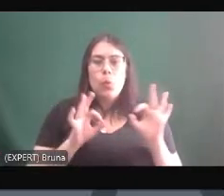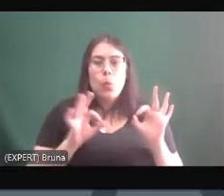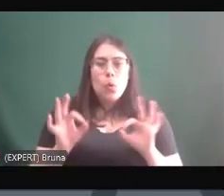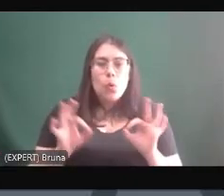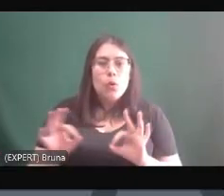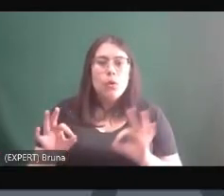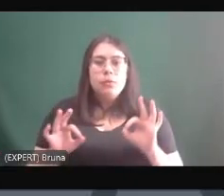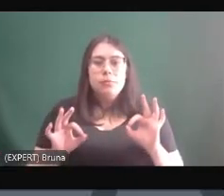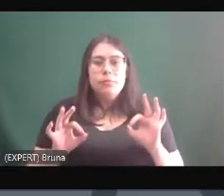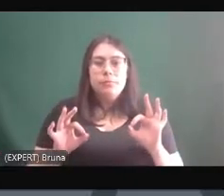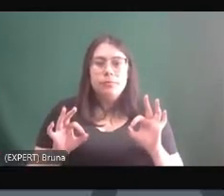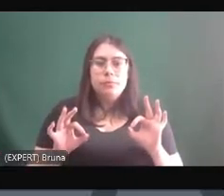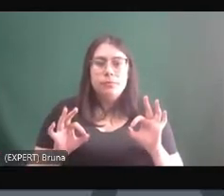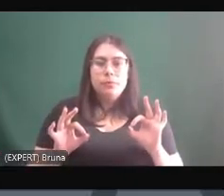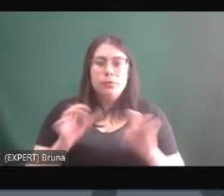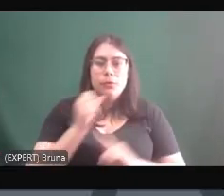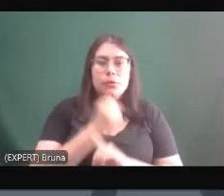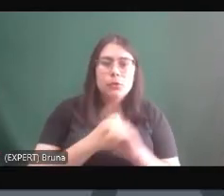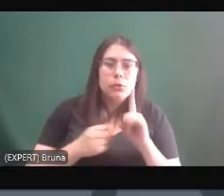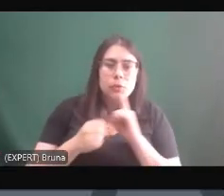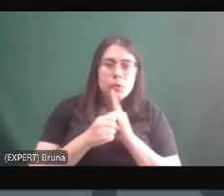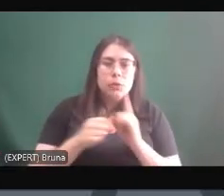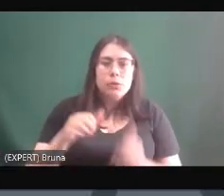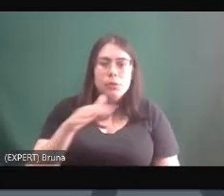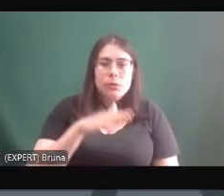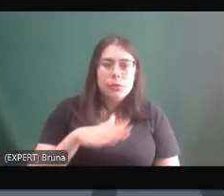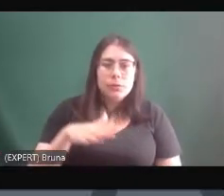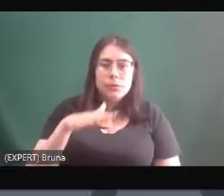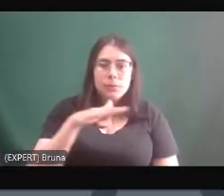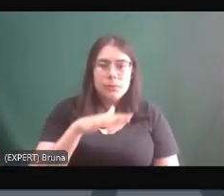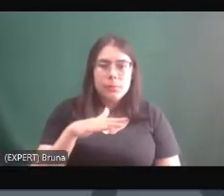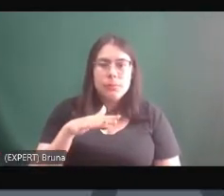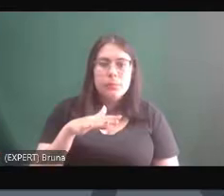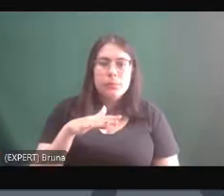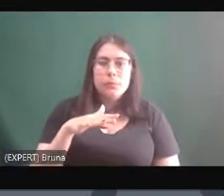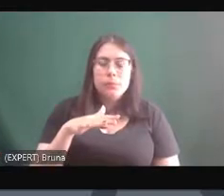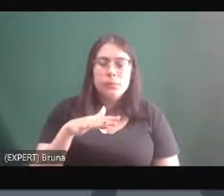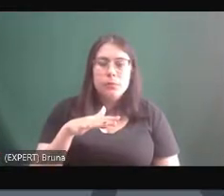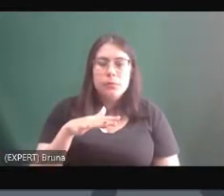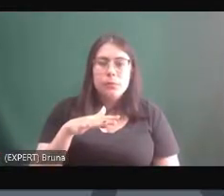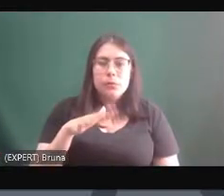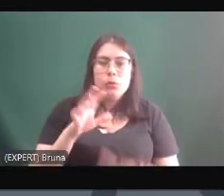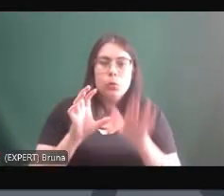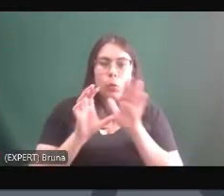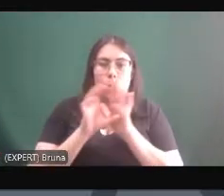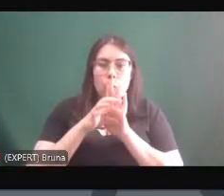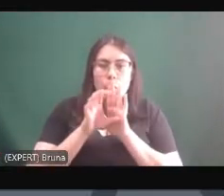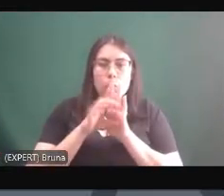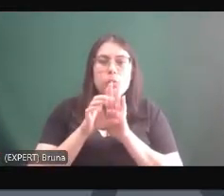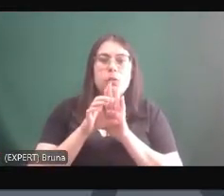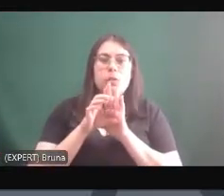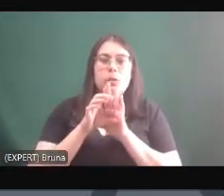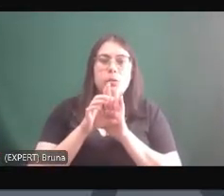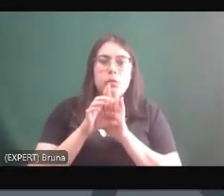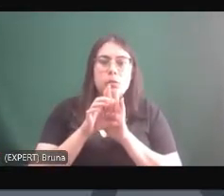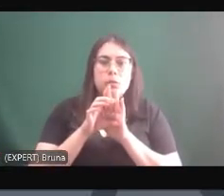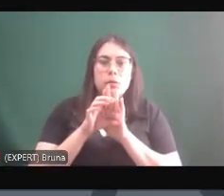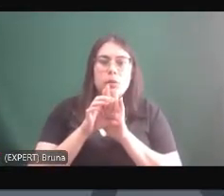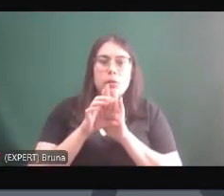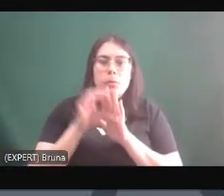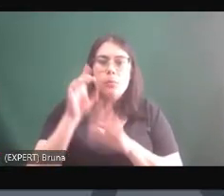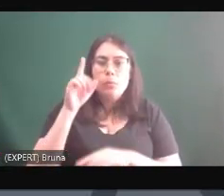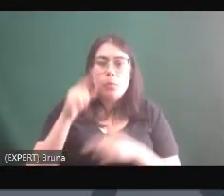de sociabilidade e a produção de uma harmonia no contexto urbano aconteceria via políticas sociais